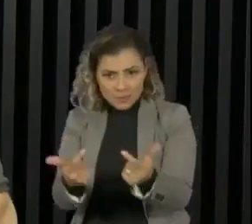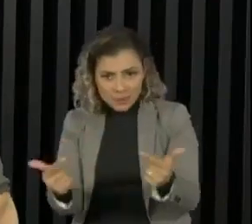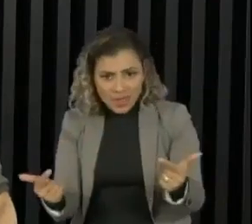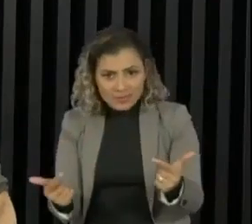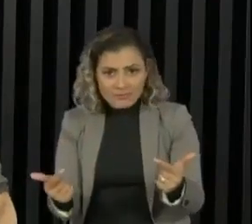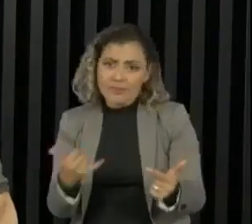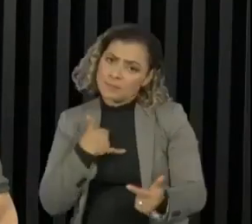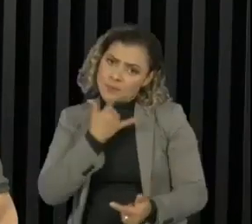Essa é a minha visão. Felipe.